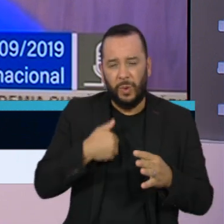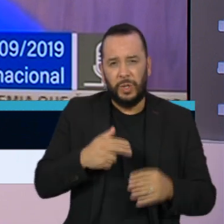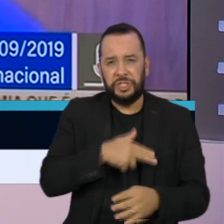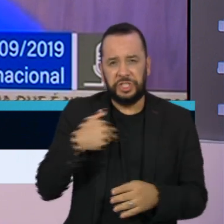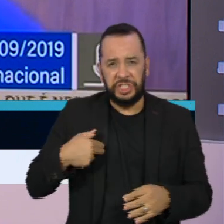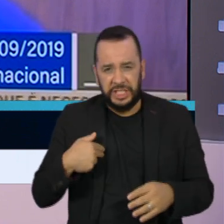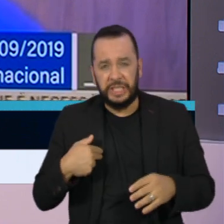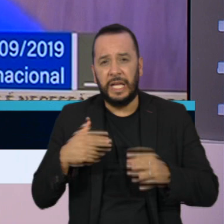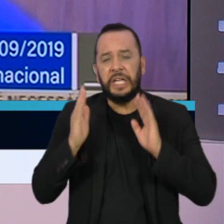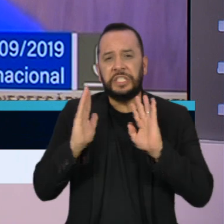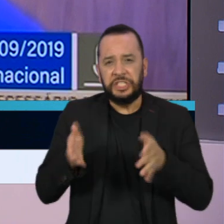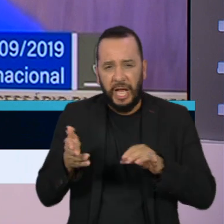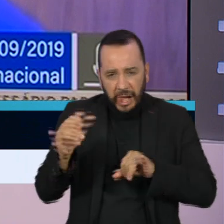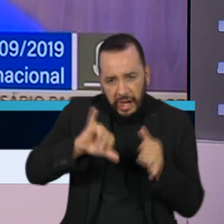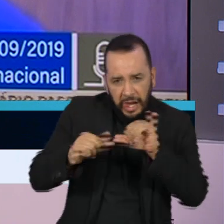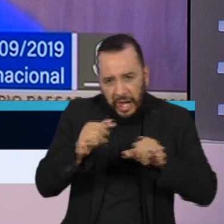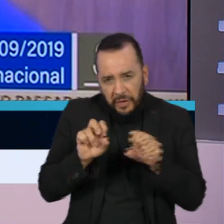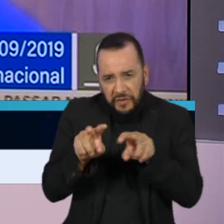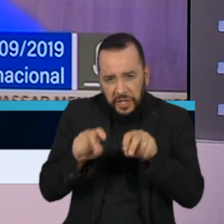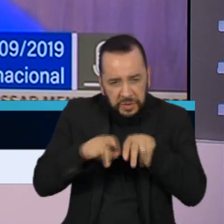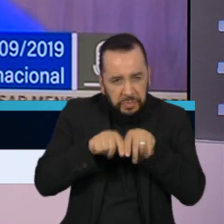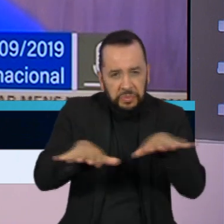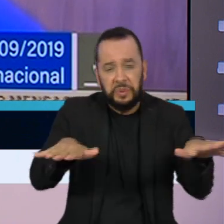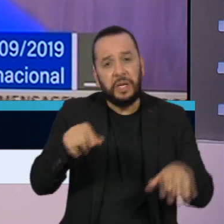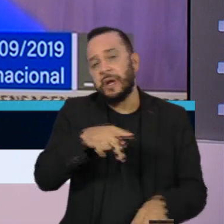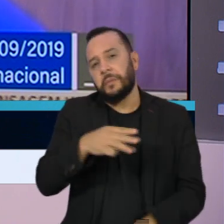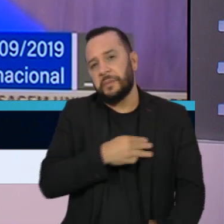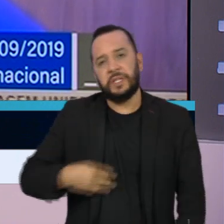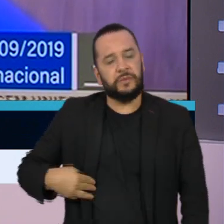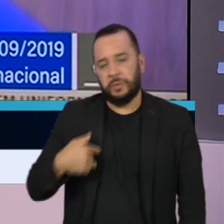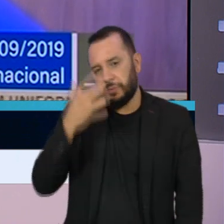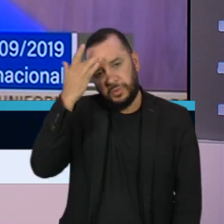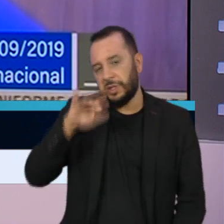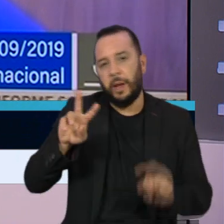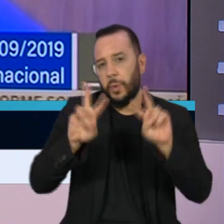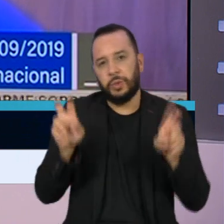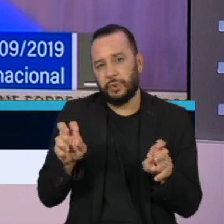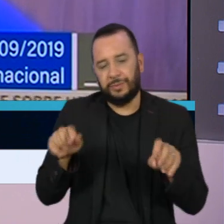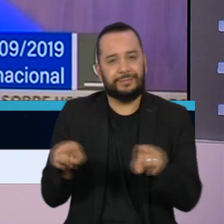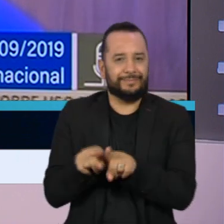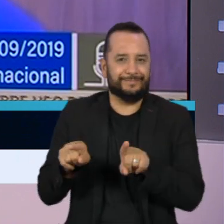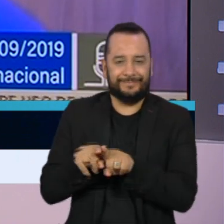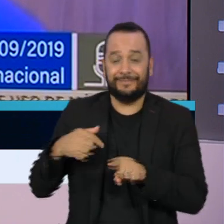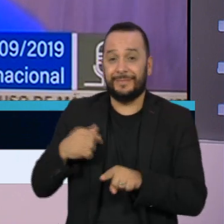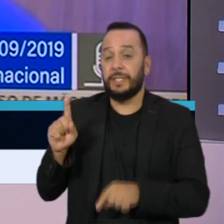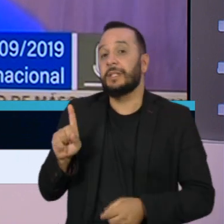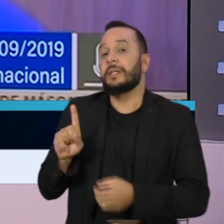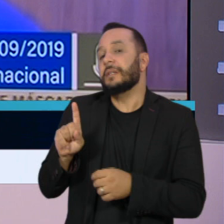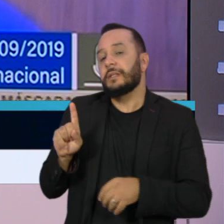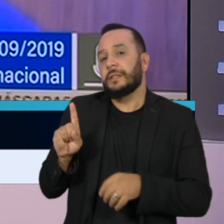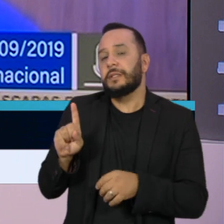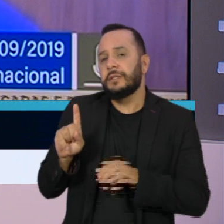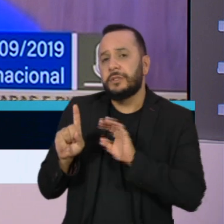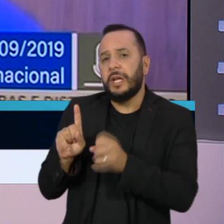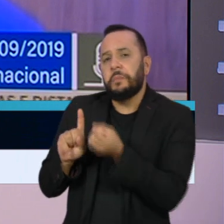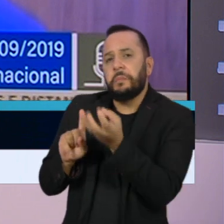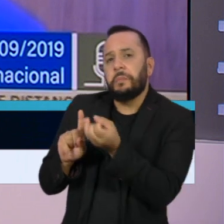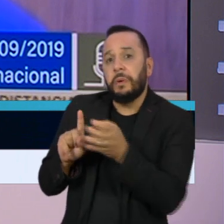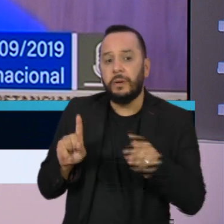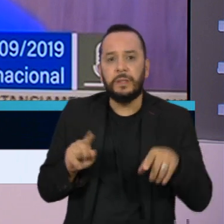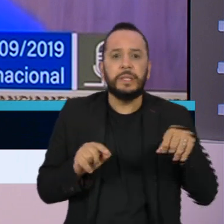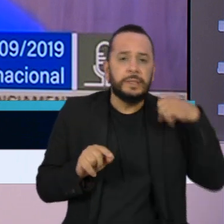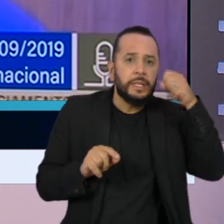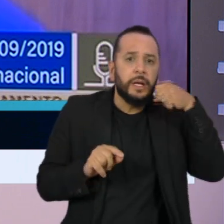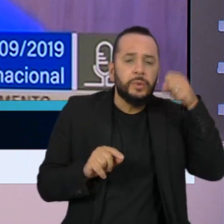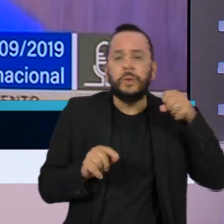China, o ministro disse desconhecer o assunto. Os senadores também perguntaram por quais motivos o Brasil ainda não